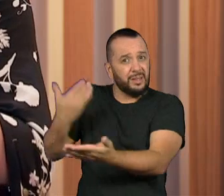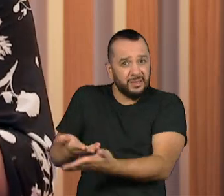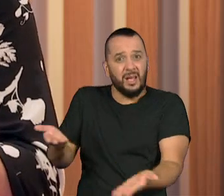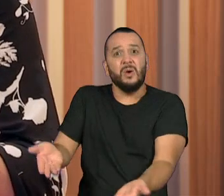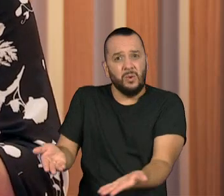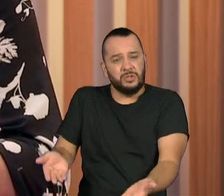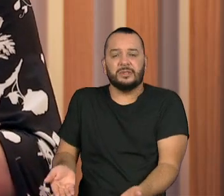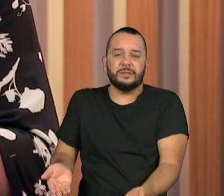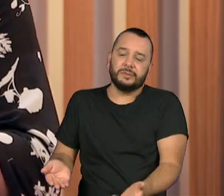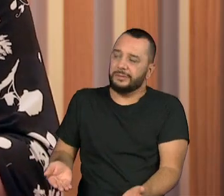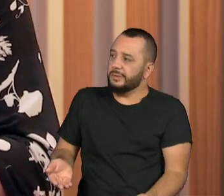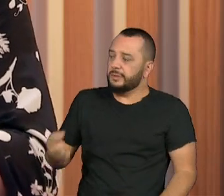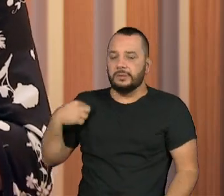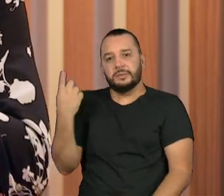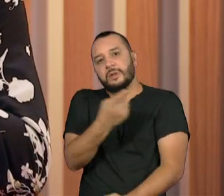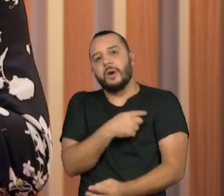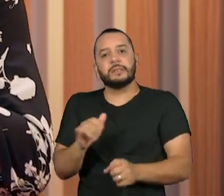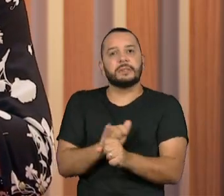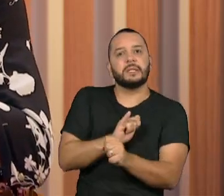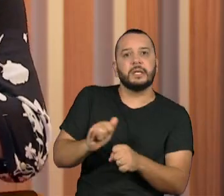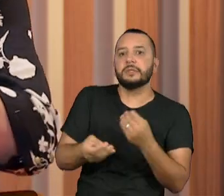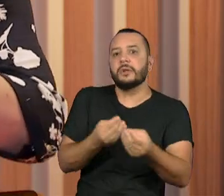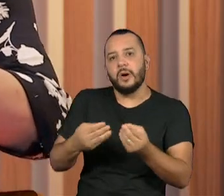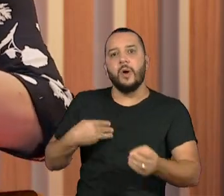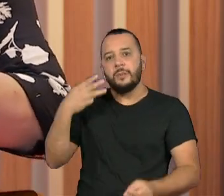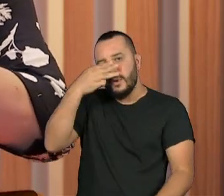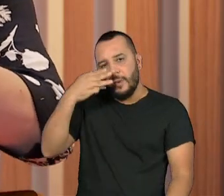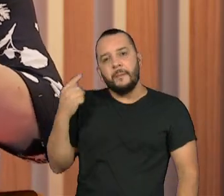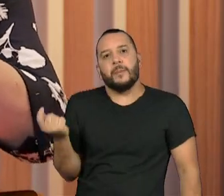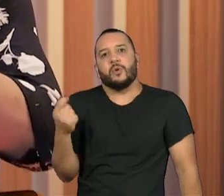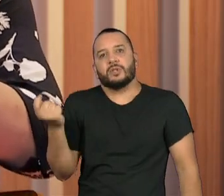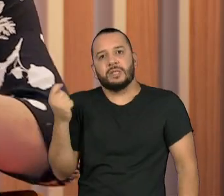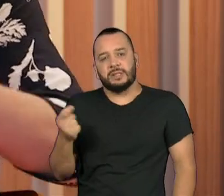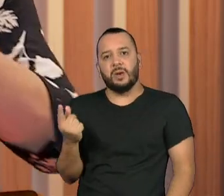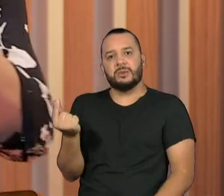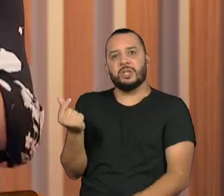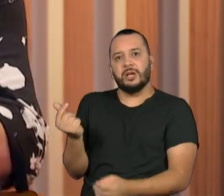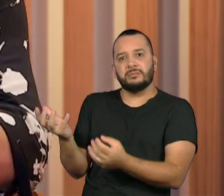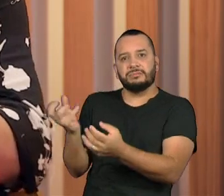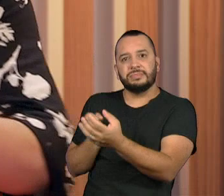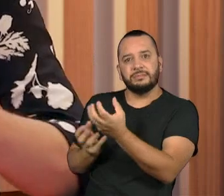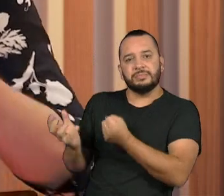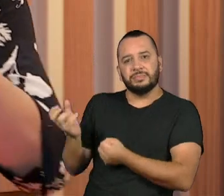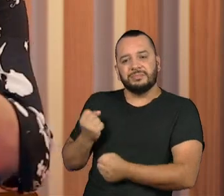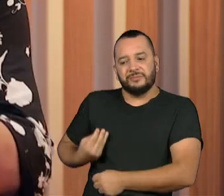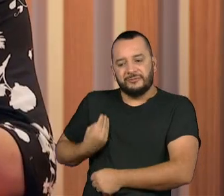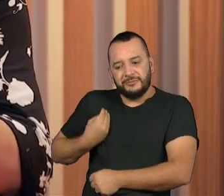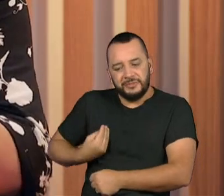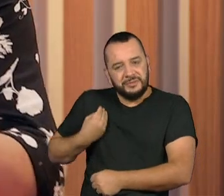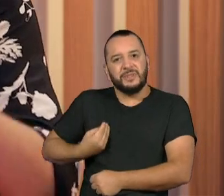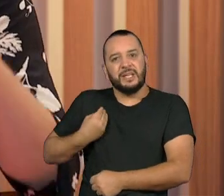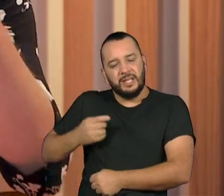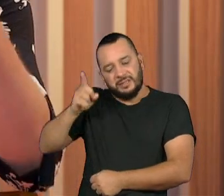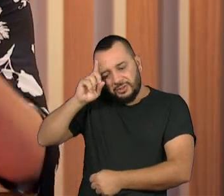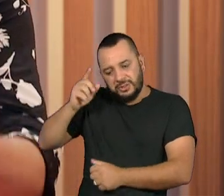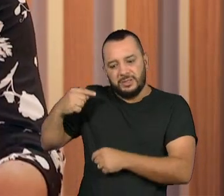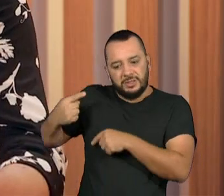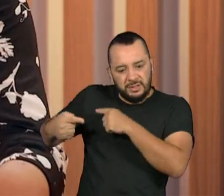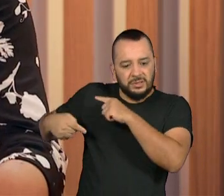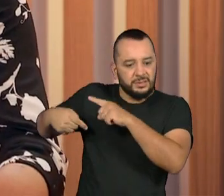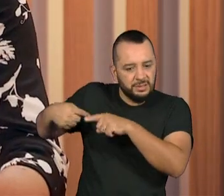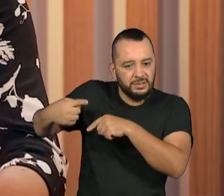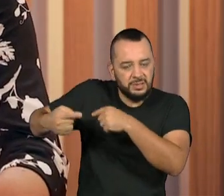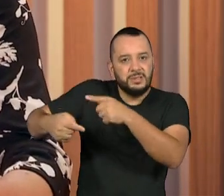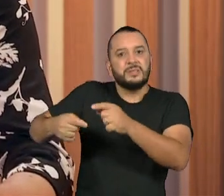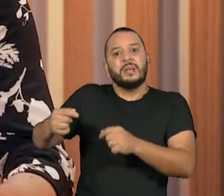aí a prostituição, de alguma forma, é algo que permite que a gente sobreviva mais um dia, e mais um dia, até que a gente possa